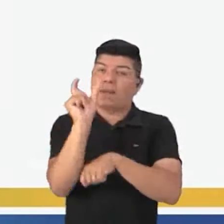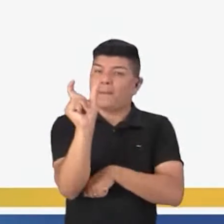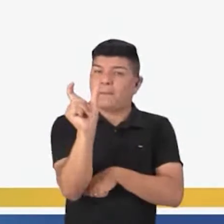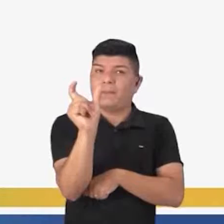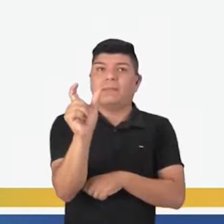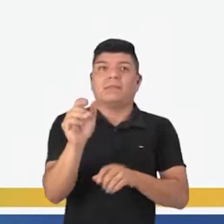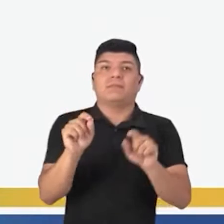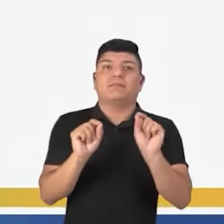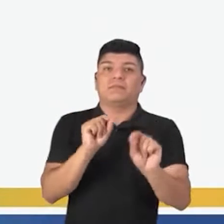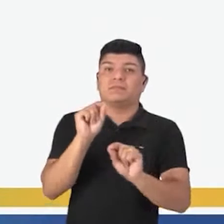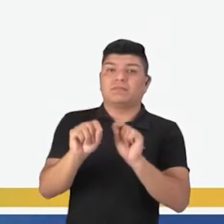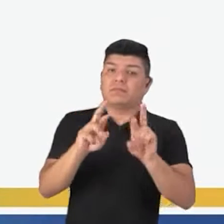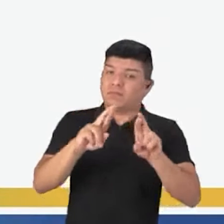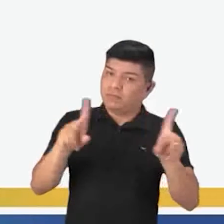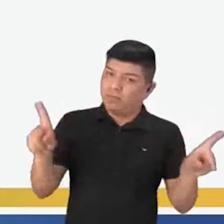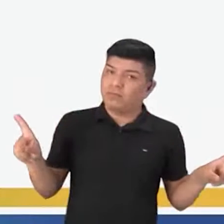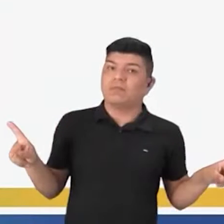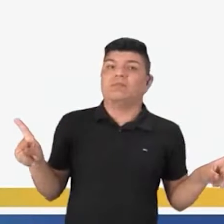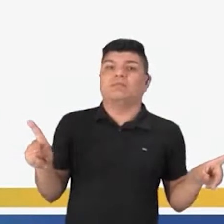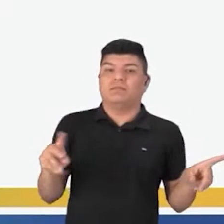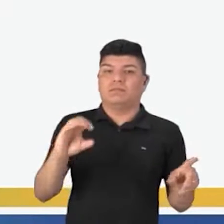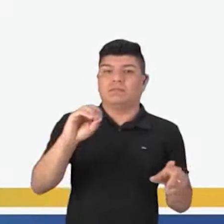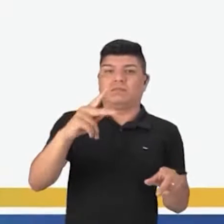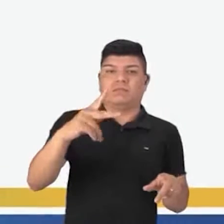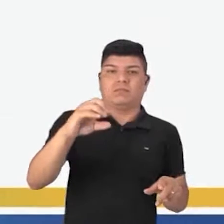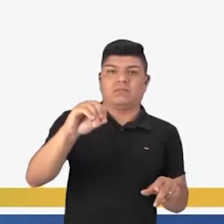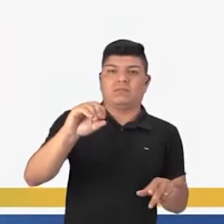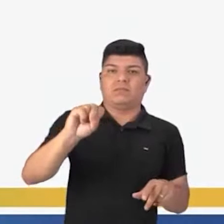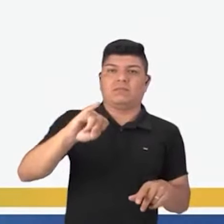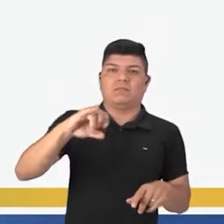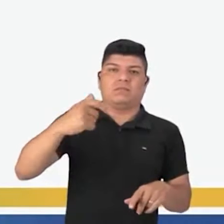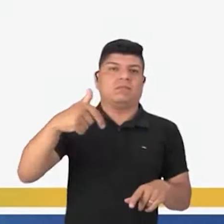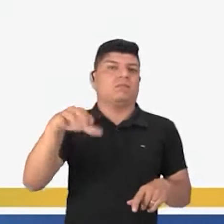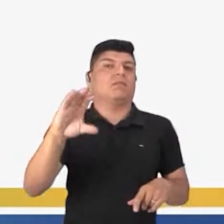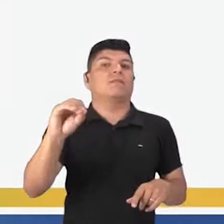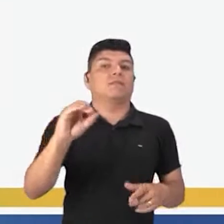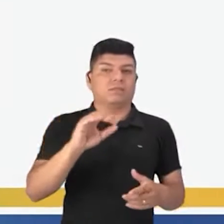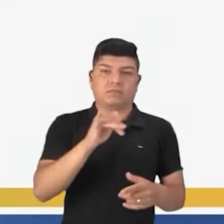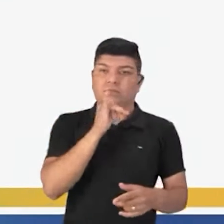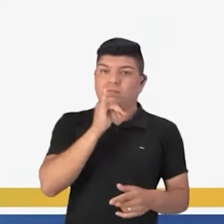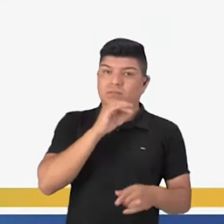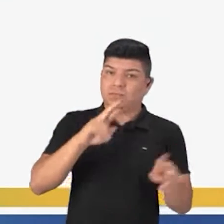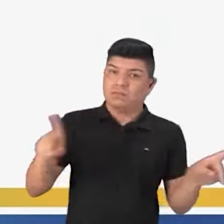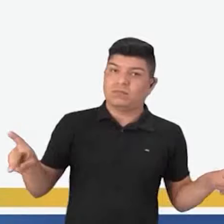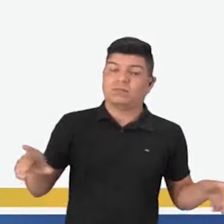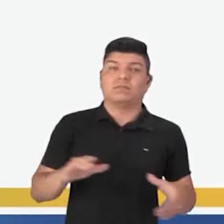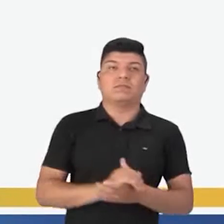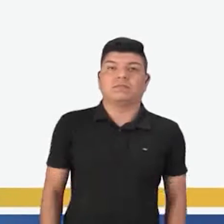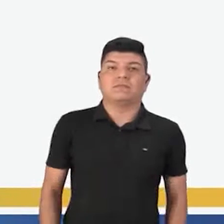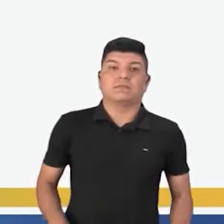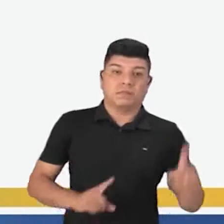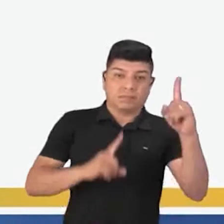operador de oposição, trazendo oposição ao nosso exemplo.